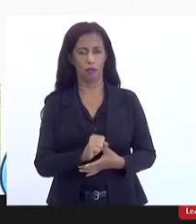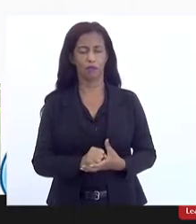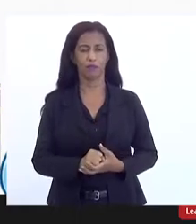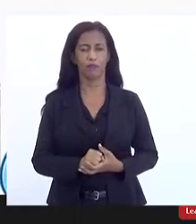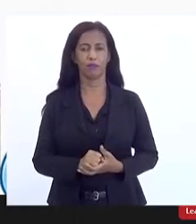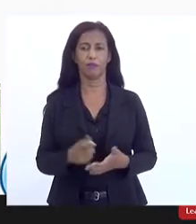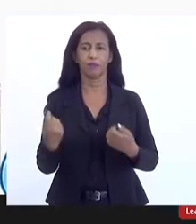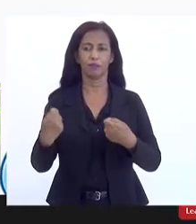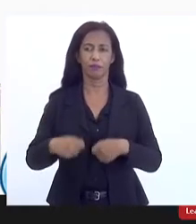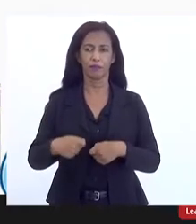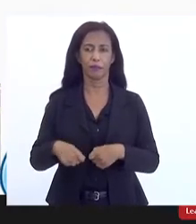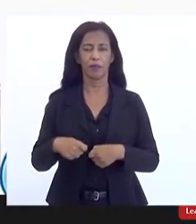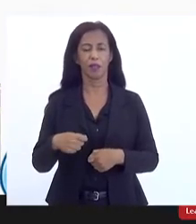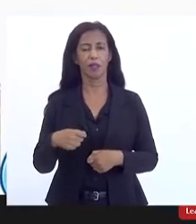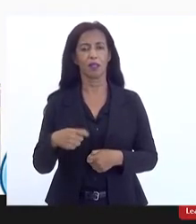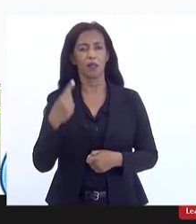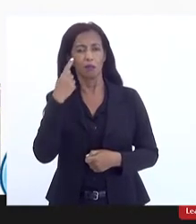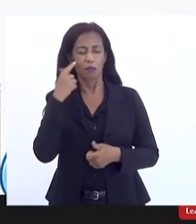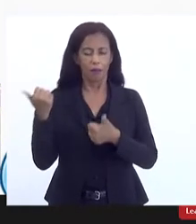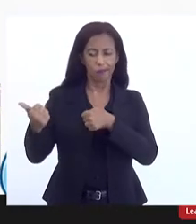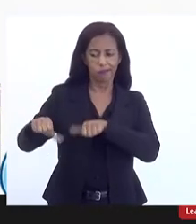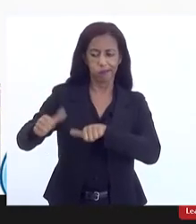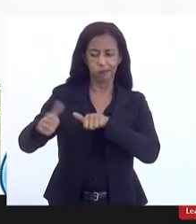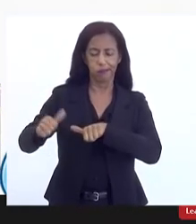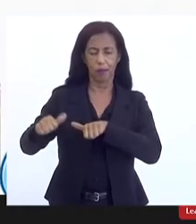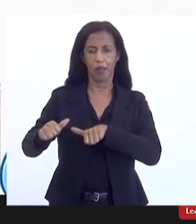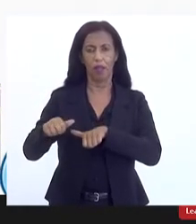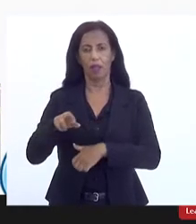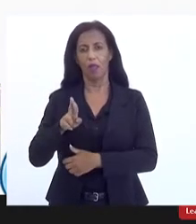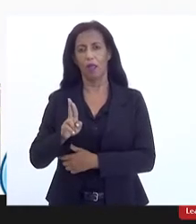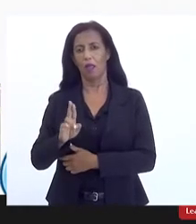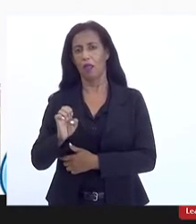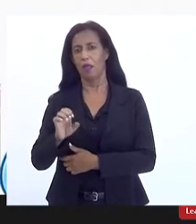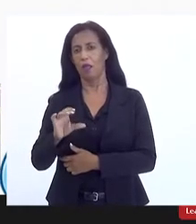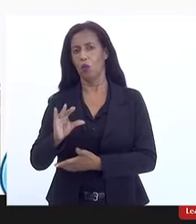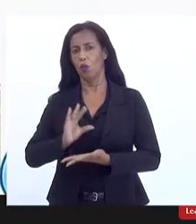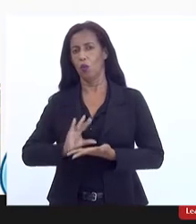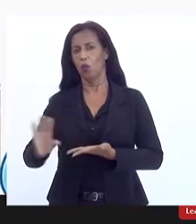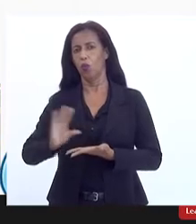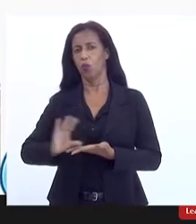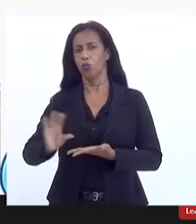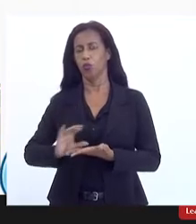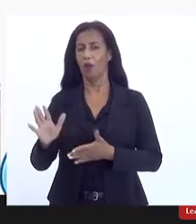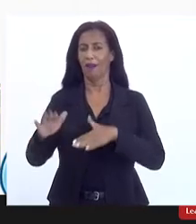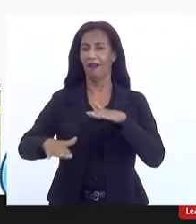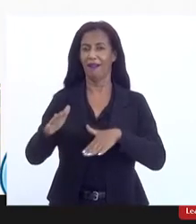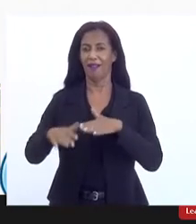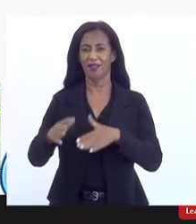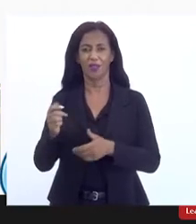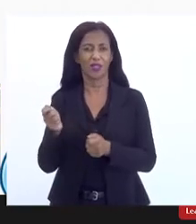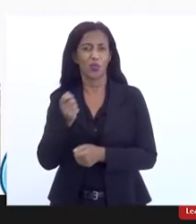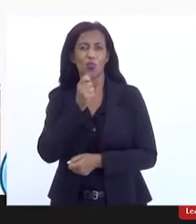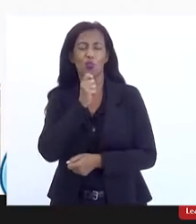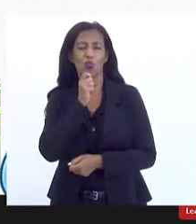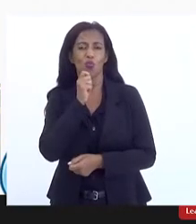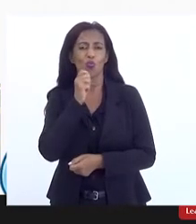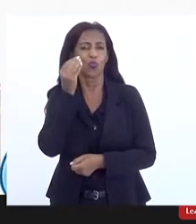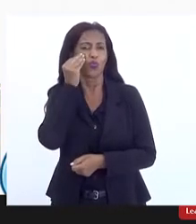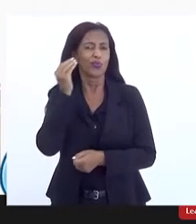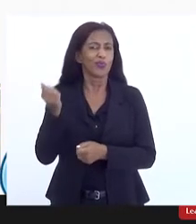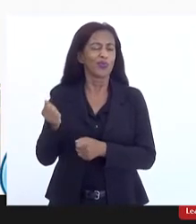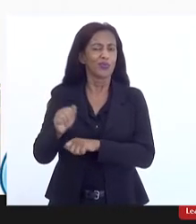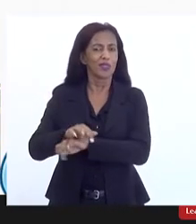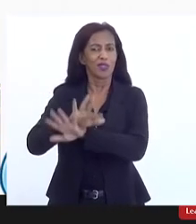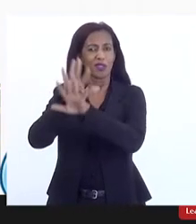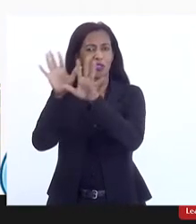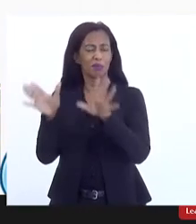precisamos verificar muito bem essa questão dos recursos que muitas vezes são colocados sem transparência e muito direcionados para